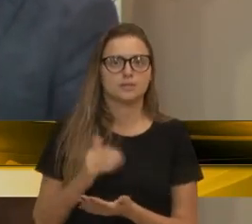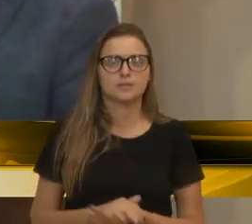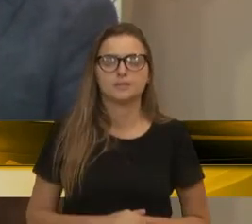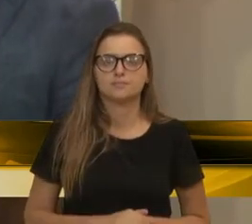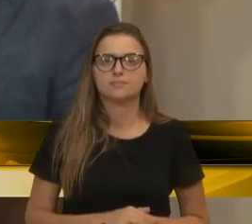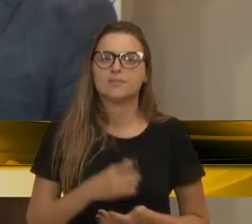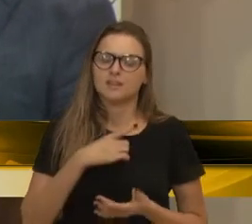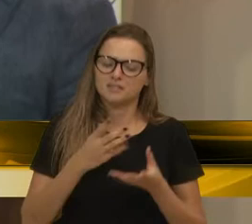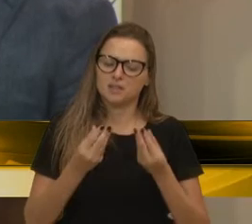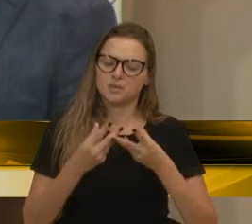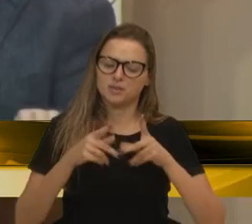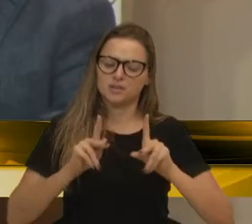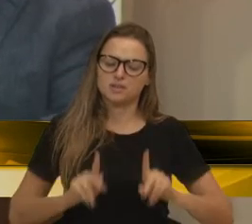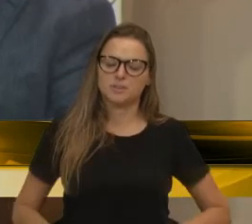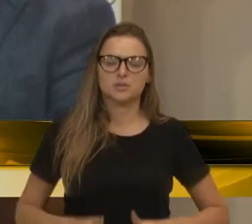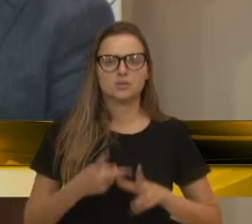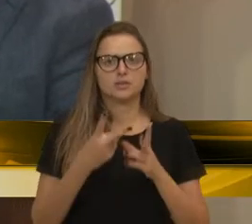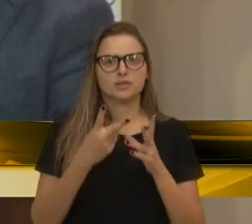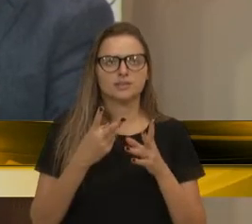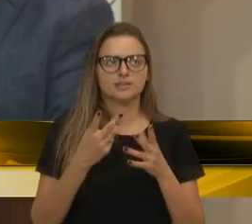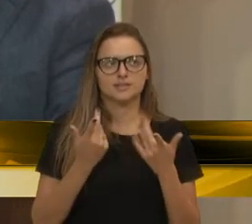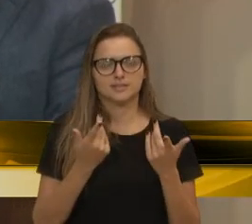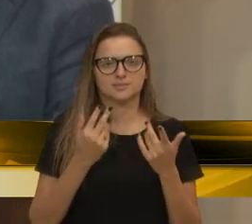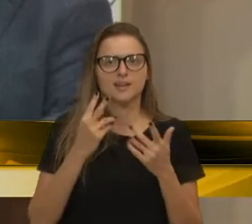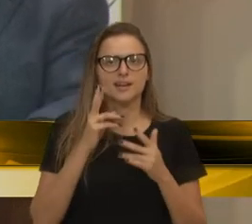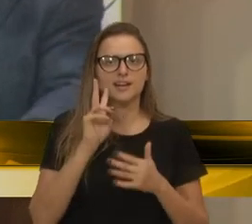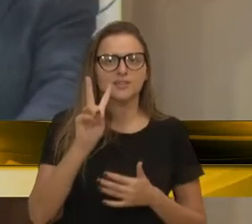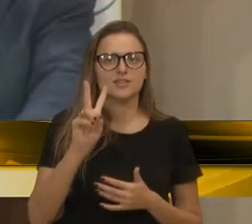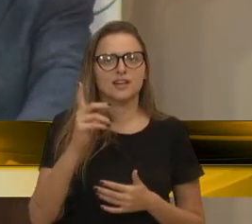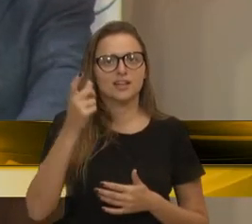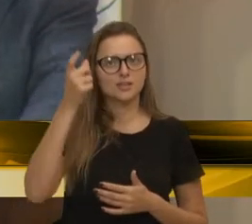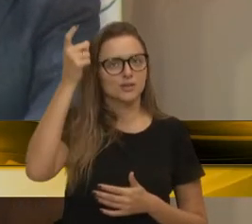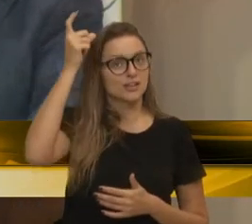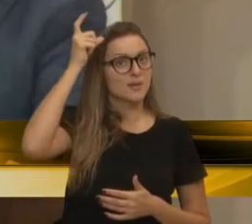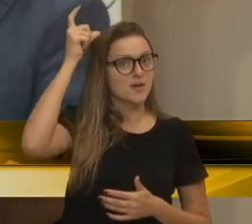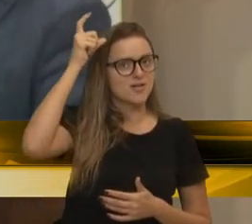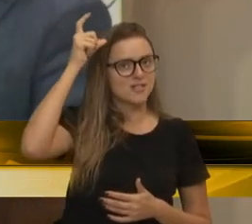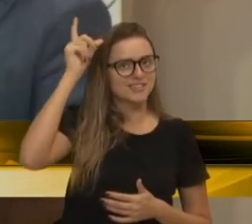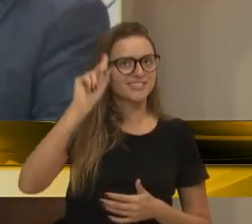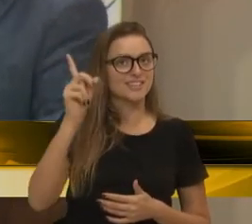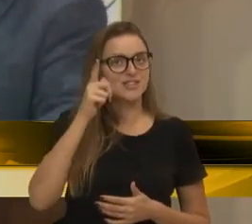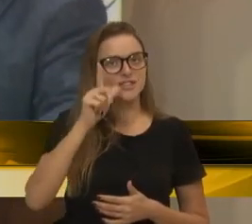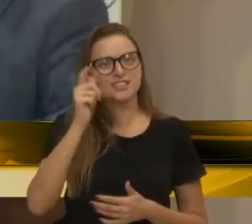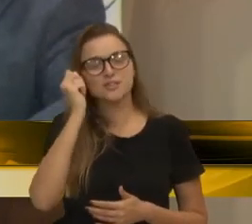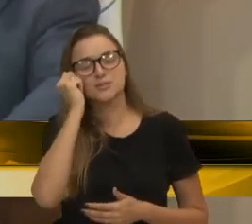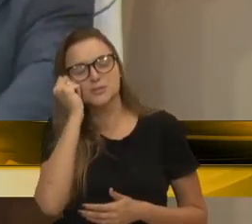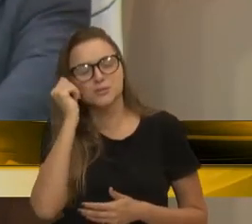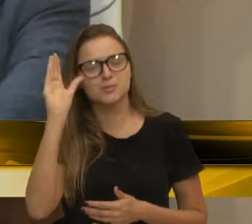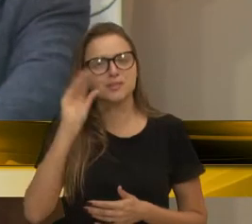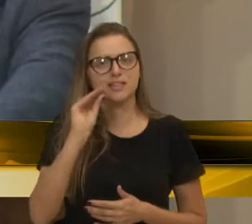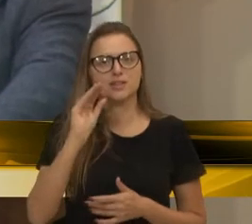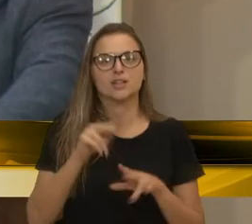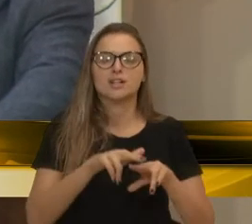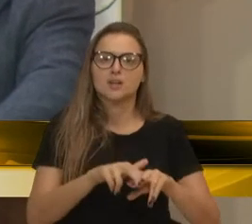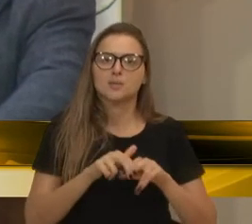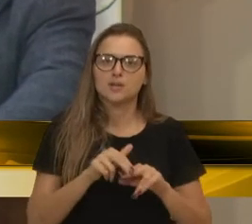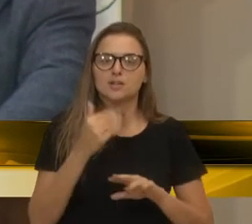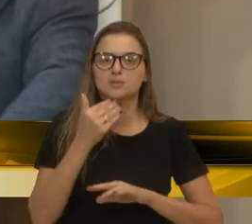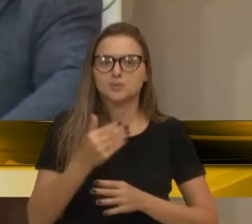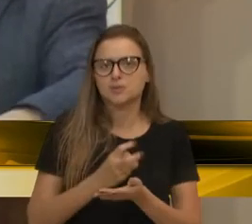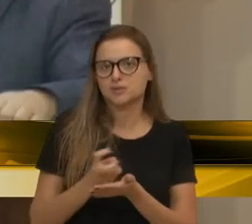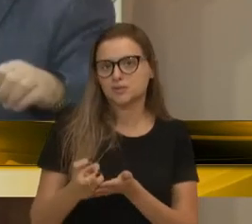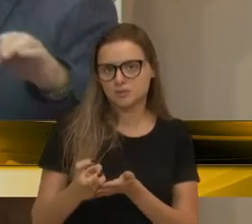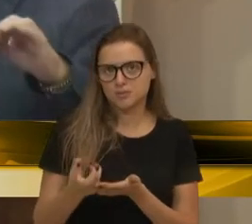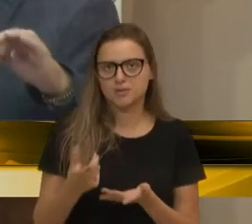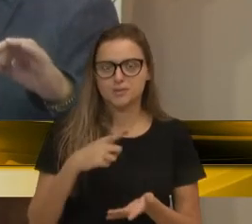tem muita gente vendo demônios por aí, gente não dormindo de noite, né? Por conta desses pedidos que entram na casa.